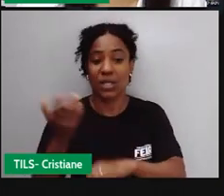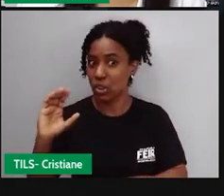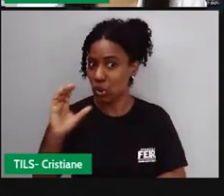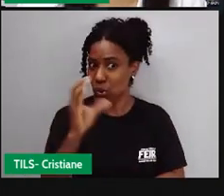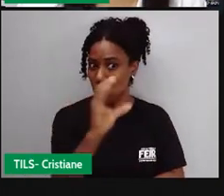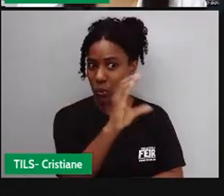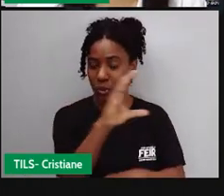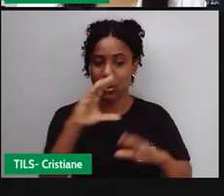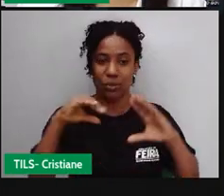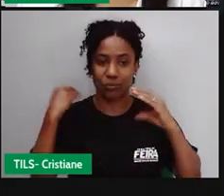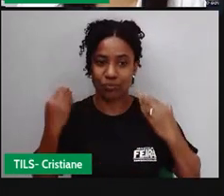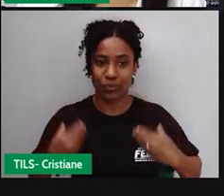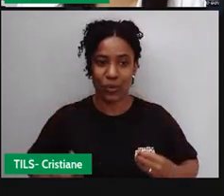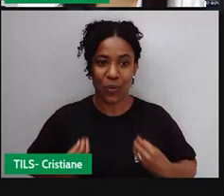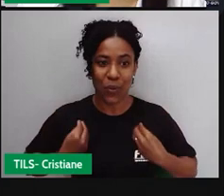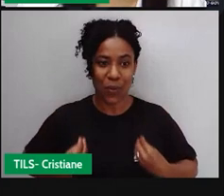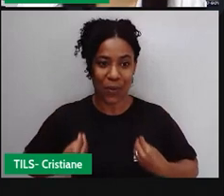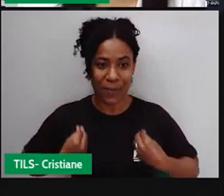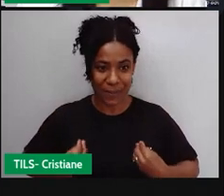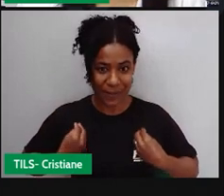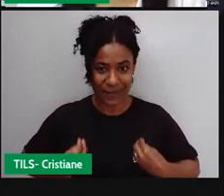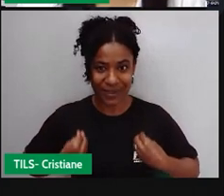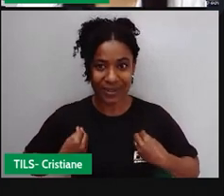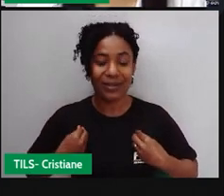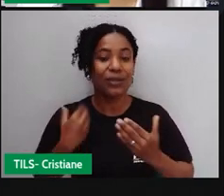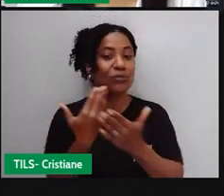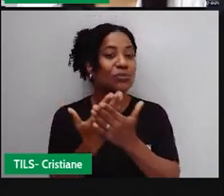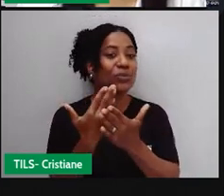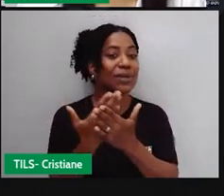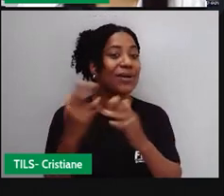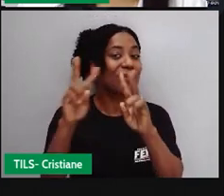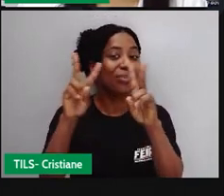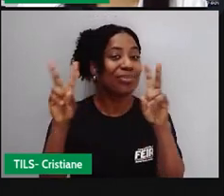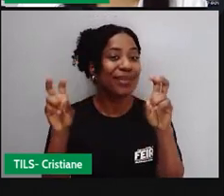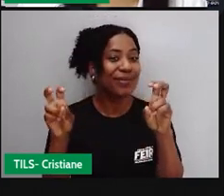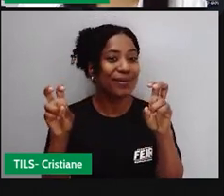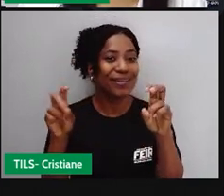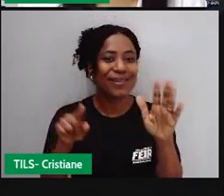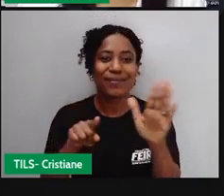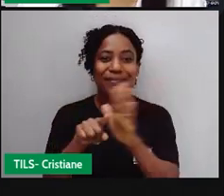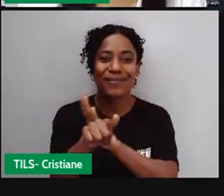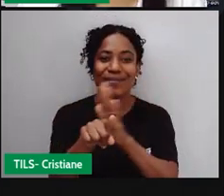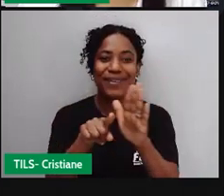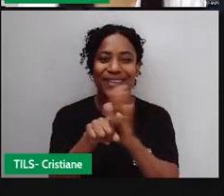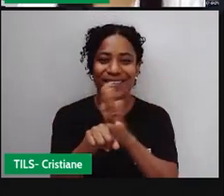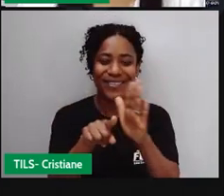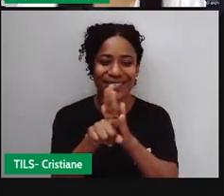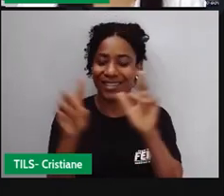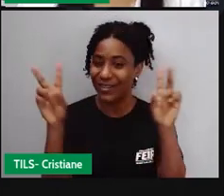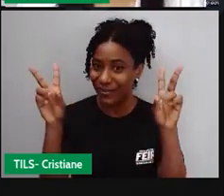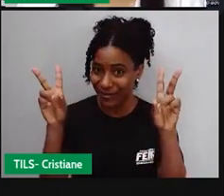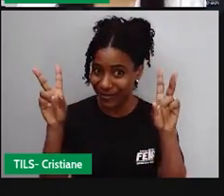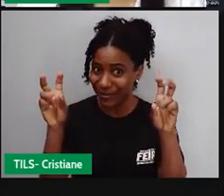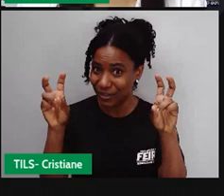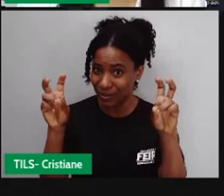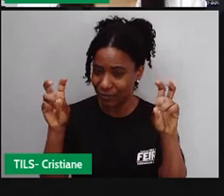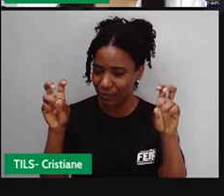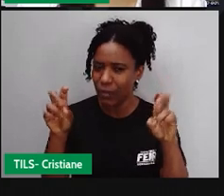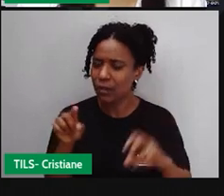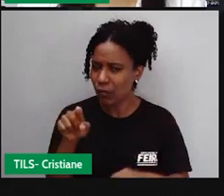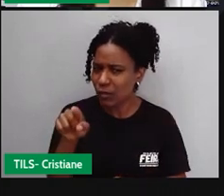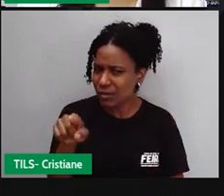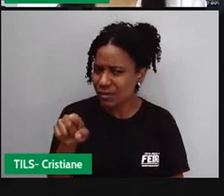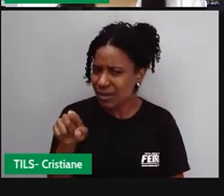nós vamos estudar sobre, olha só, uma pergunta ao título da aula de hoje. Você